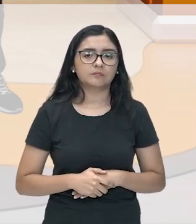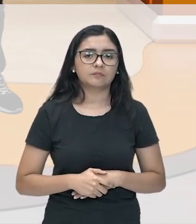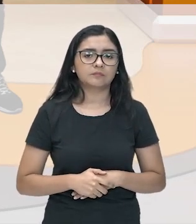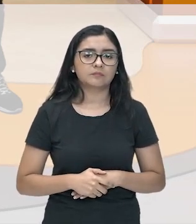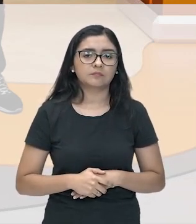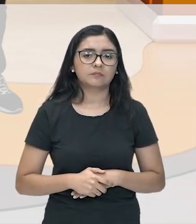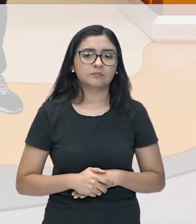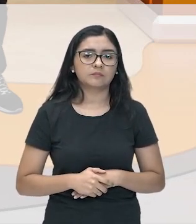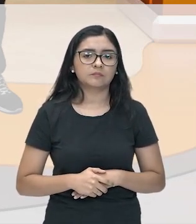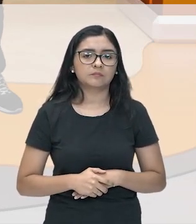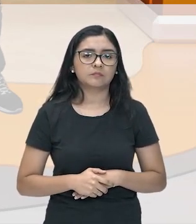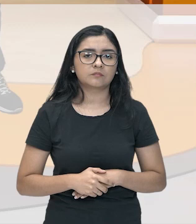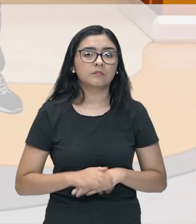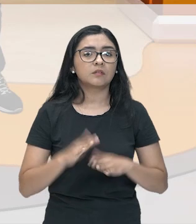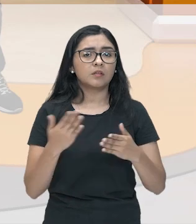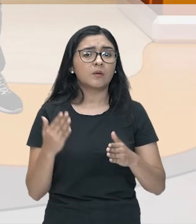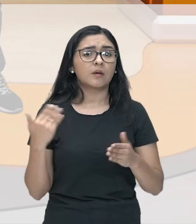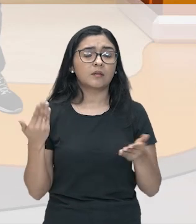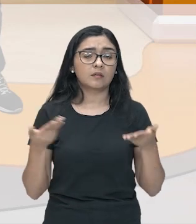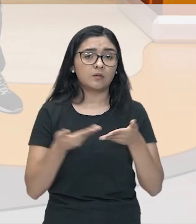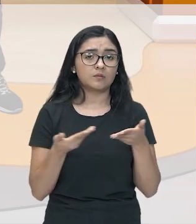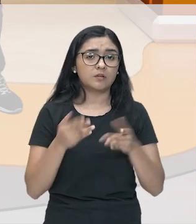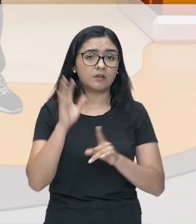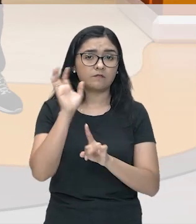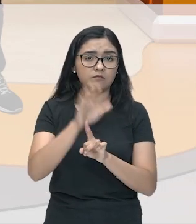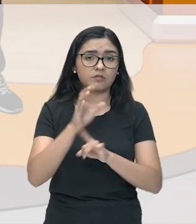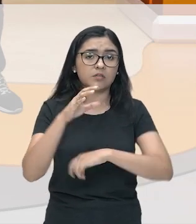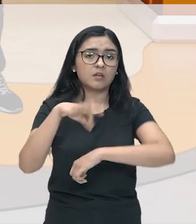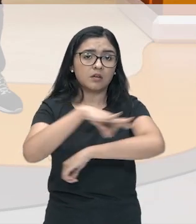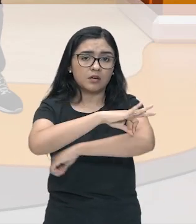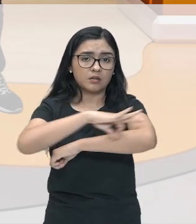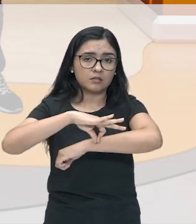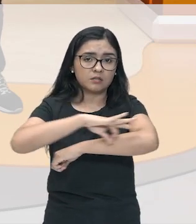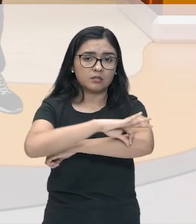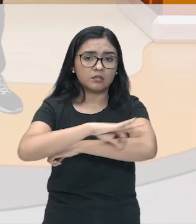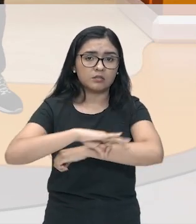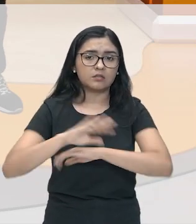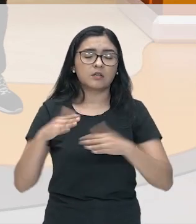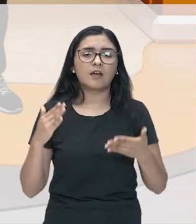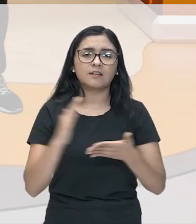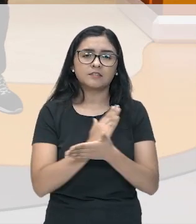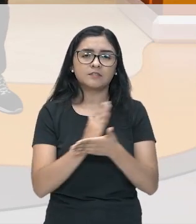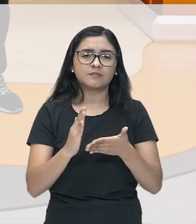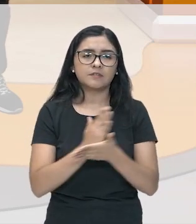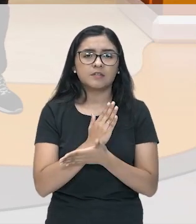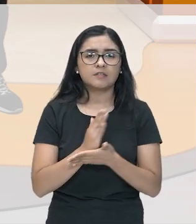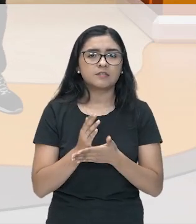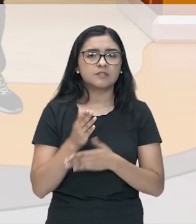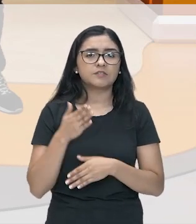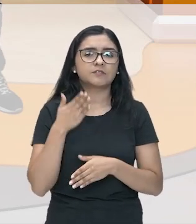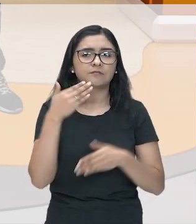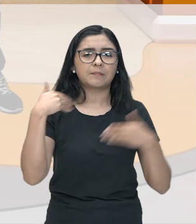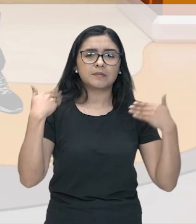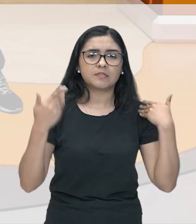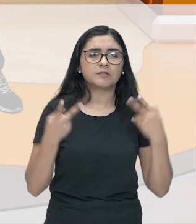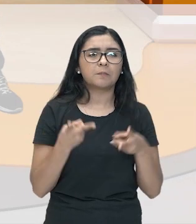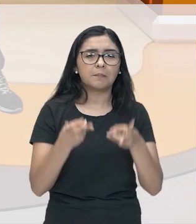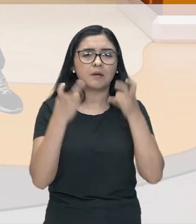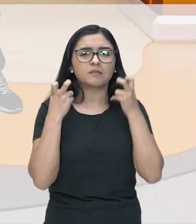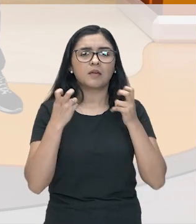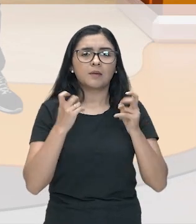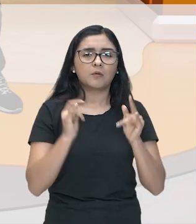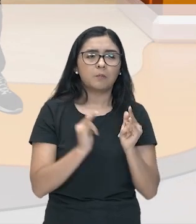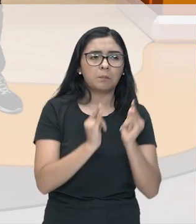até hoje elas influenciam na arquitetura. De vez em quando a gente está passeando por aí, a gente vê um prédio, vê um filme